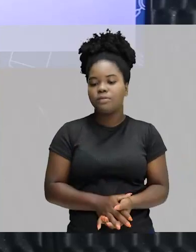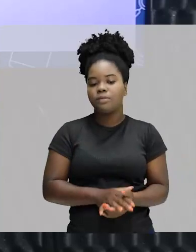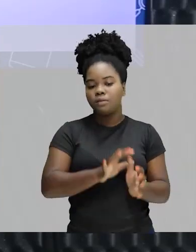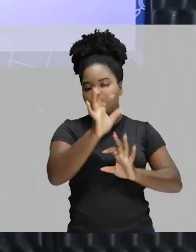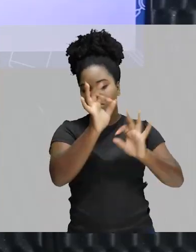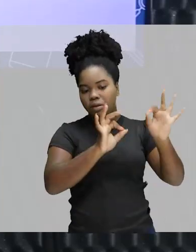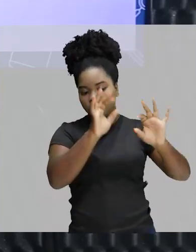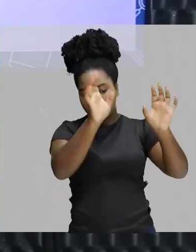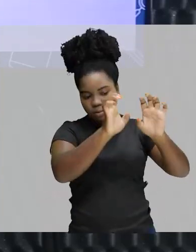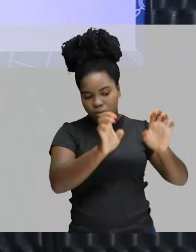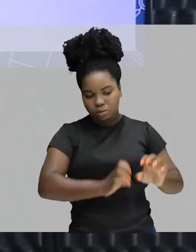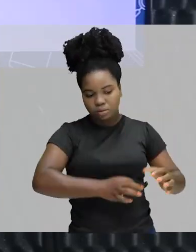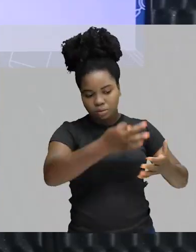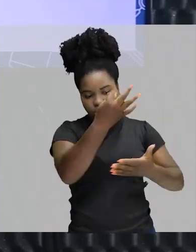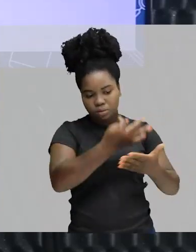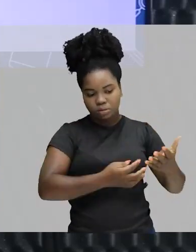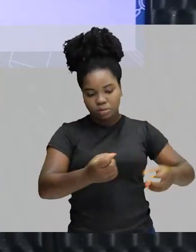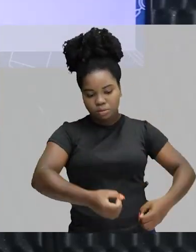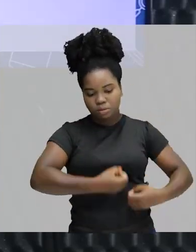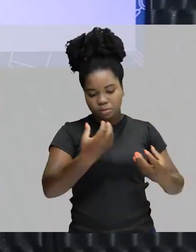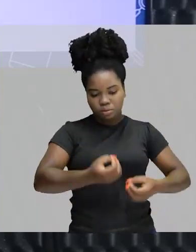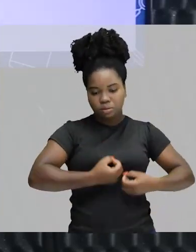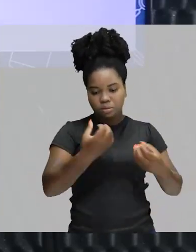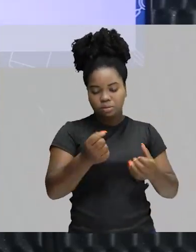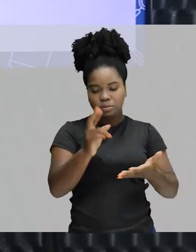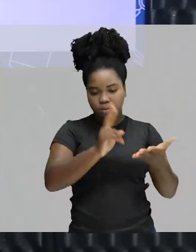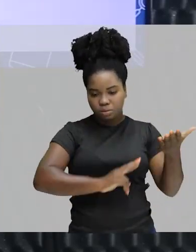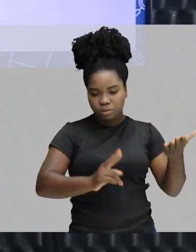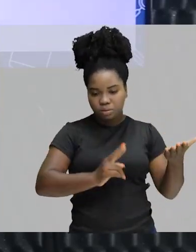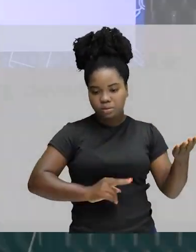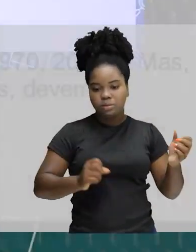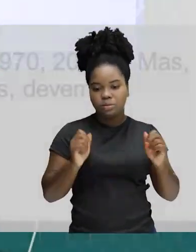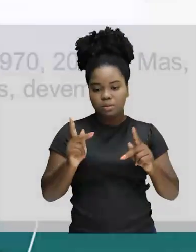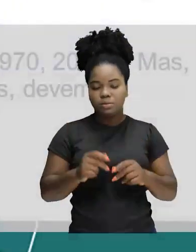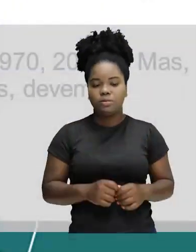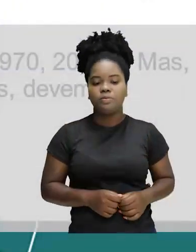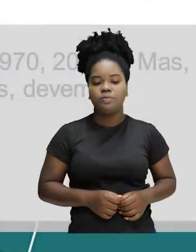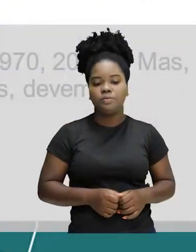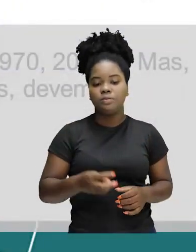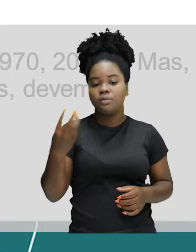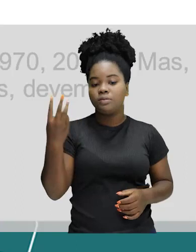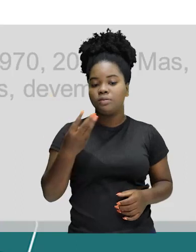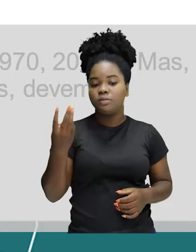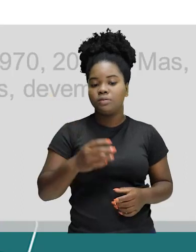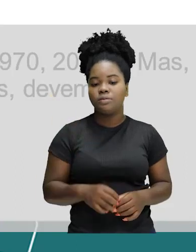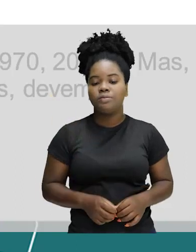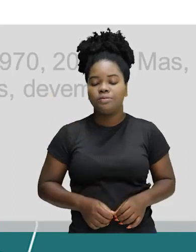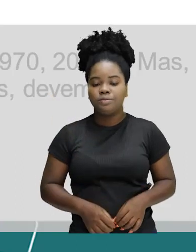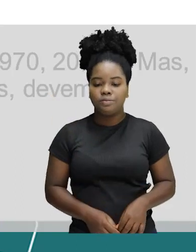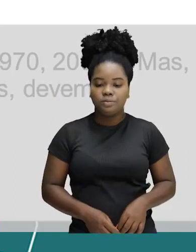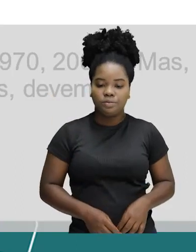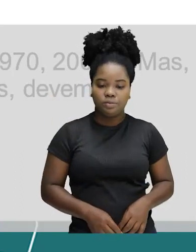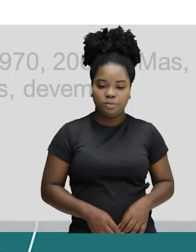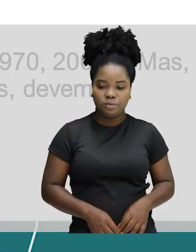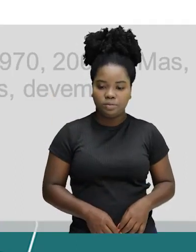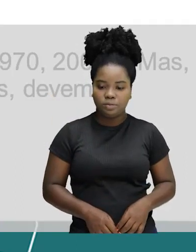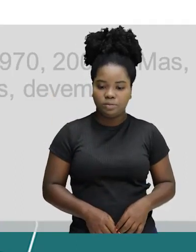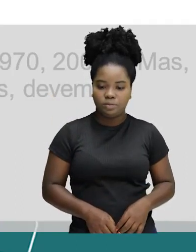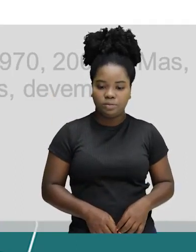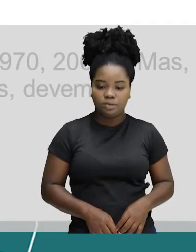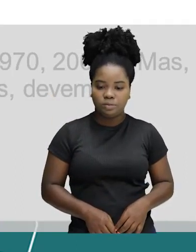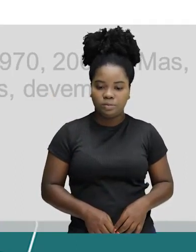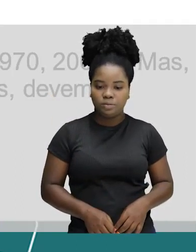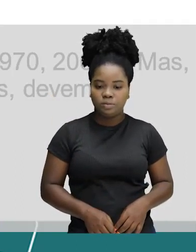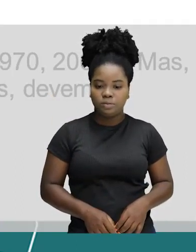como é que vocês vão empregar esses numerais dentro do texto de vocês. Dica número três, após unidades que são abreviadas,